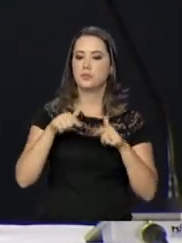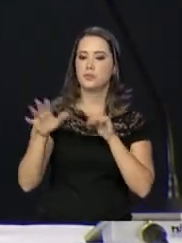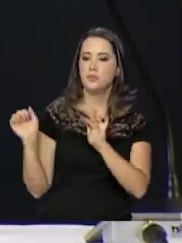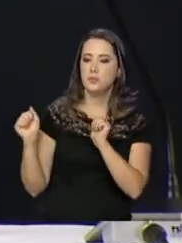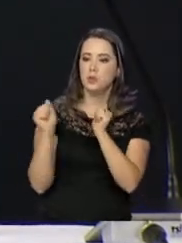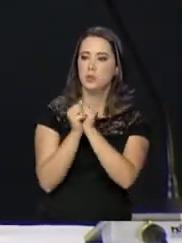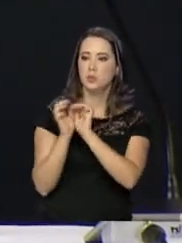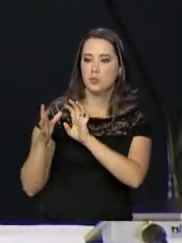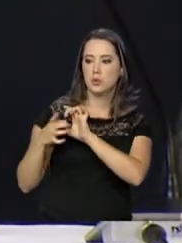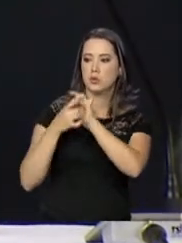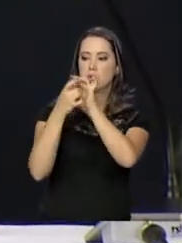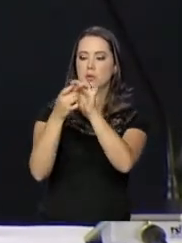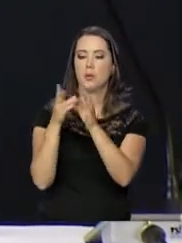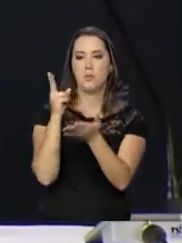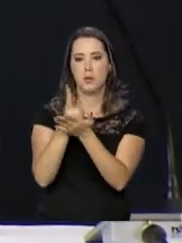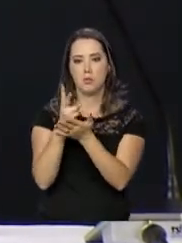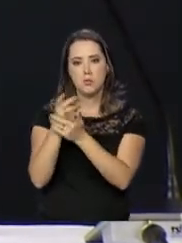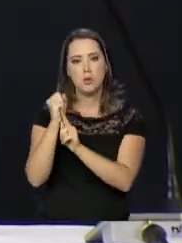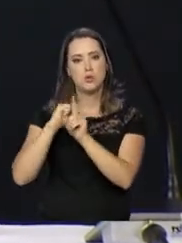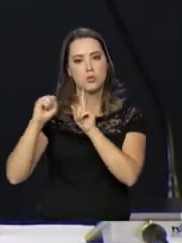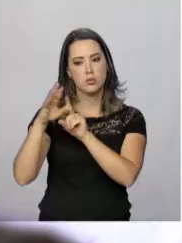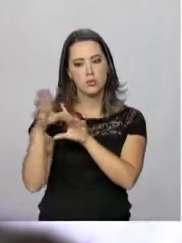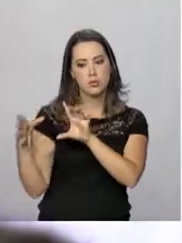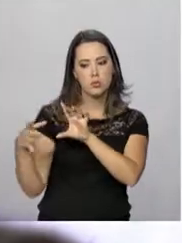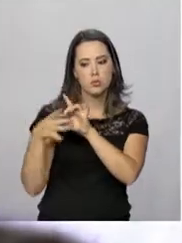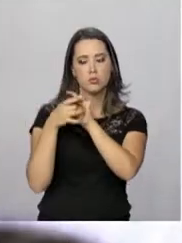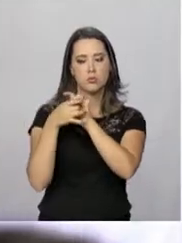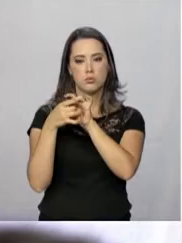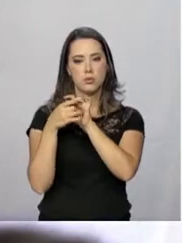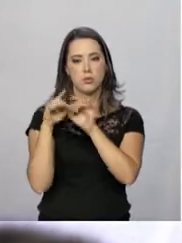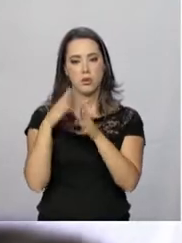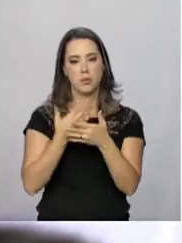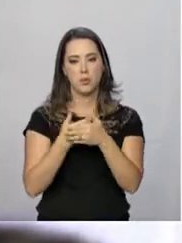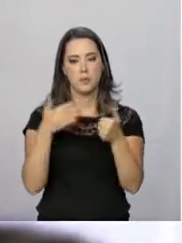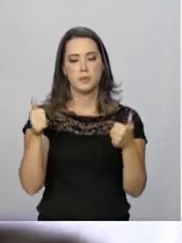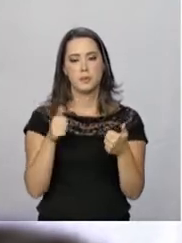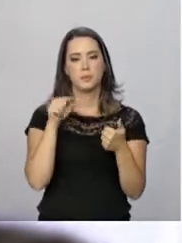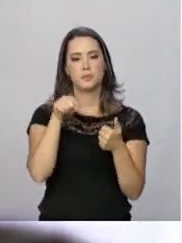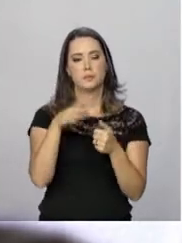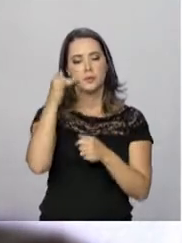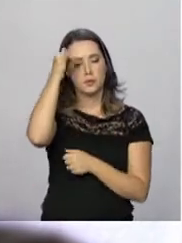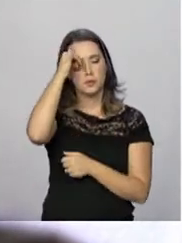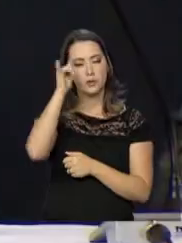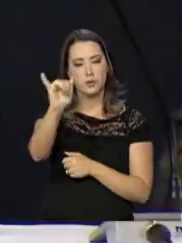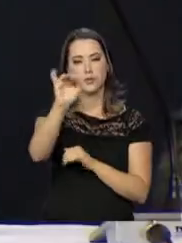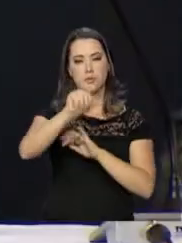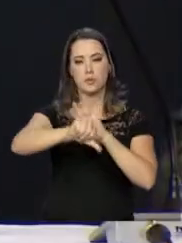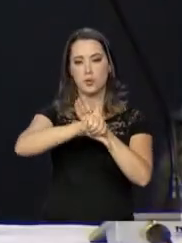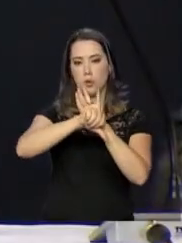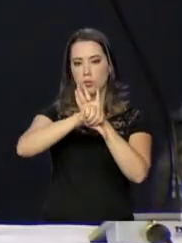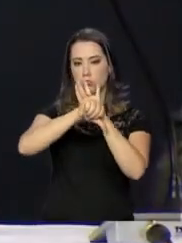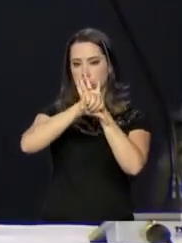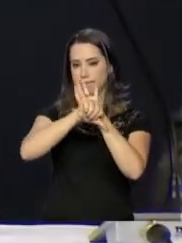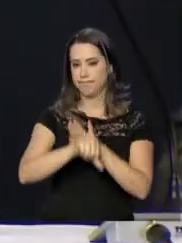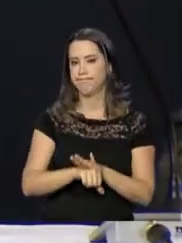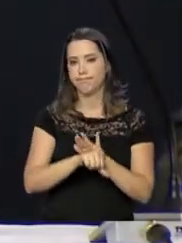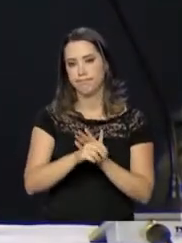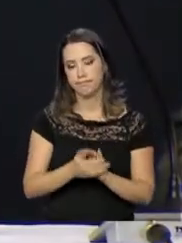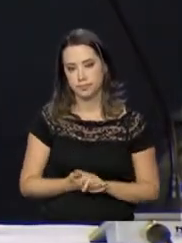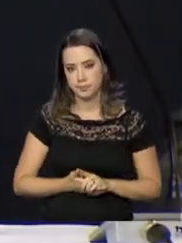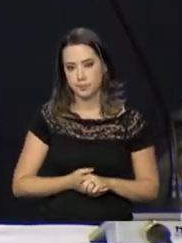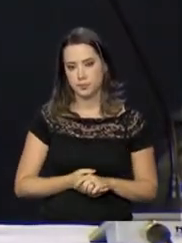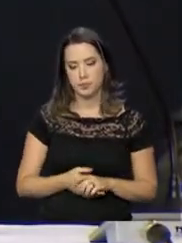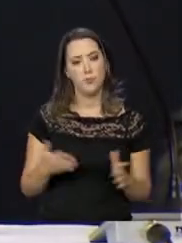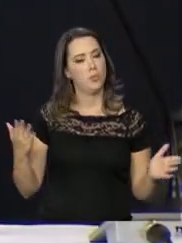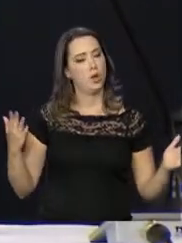juntos, inclusive com a sociedade, nessa área, para melhorar o combate ao crime. Embora formalmente